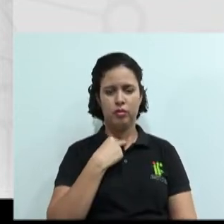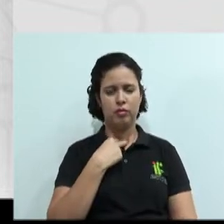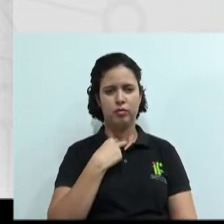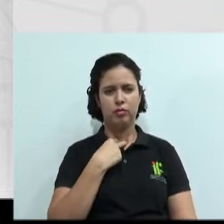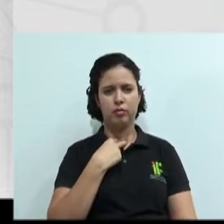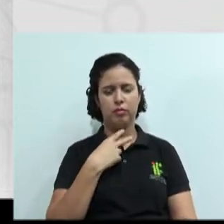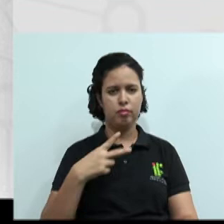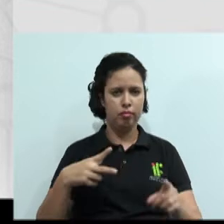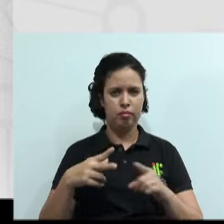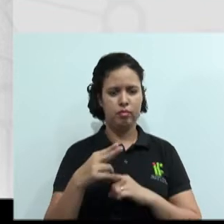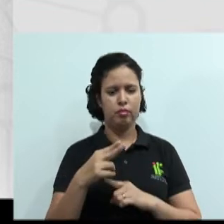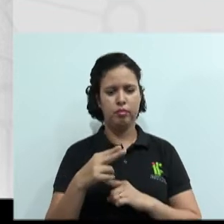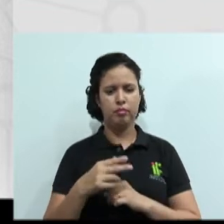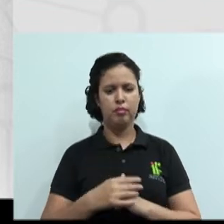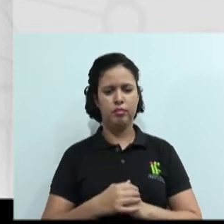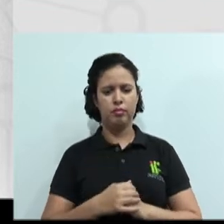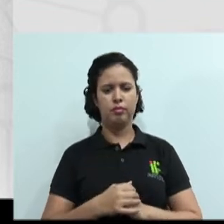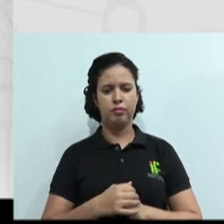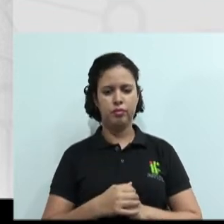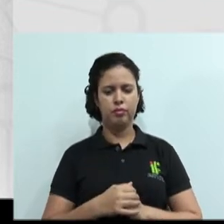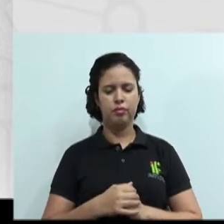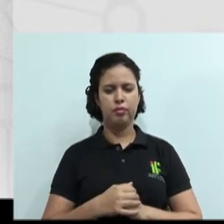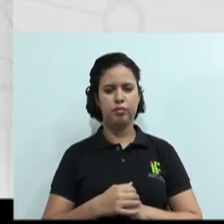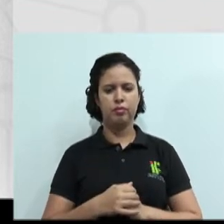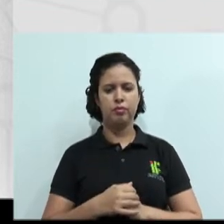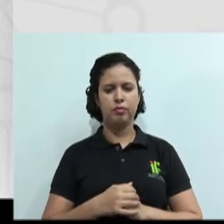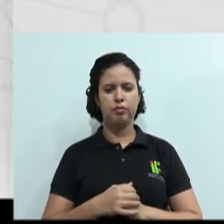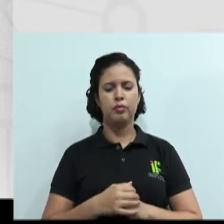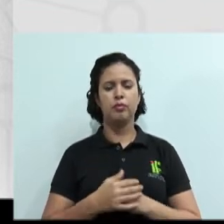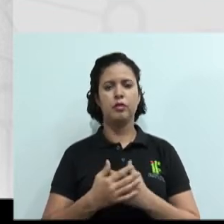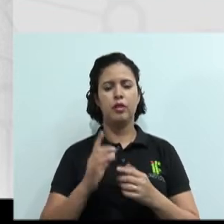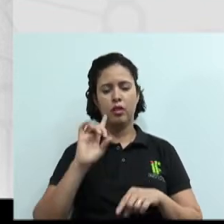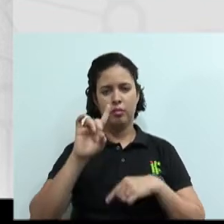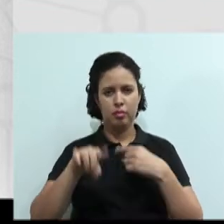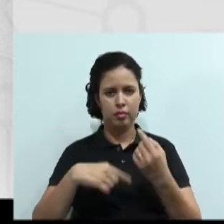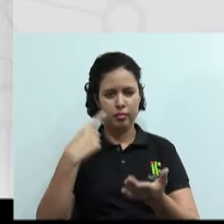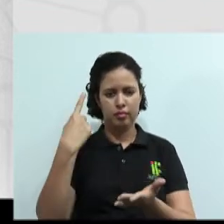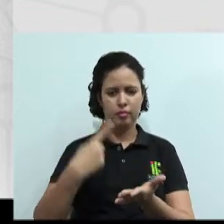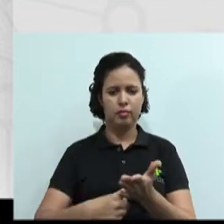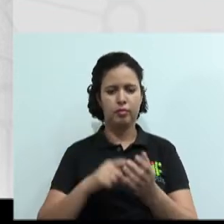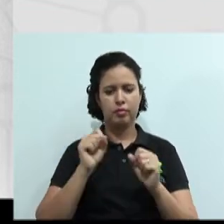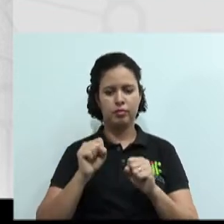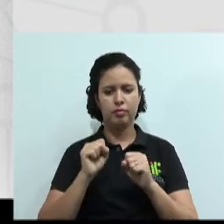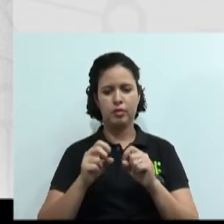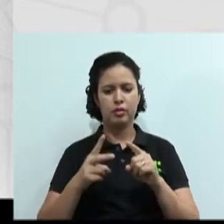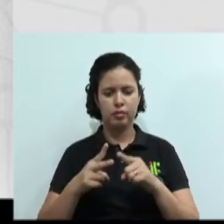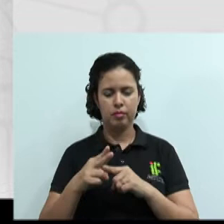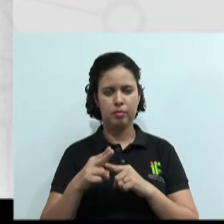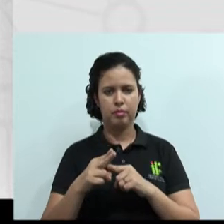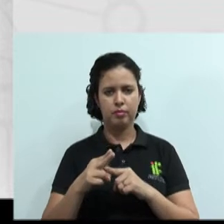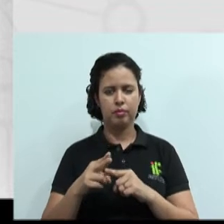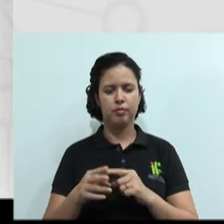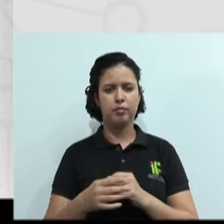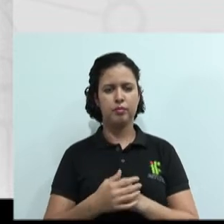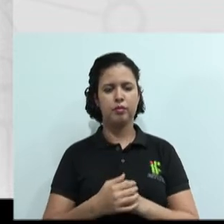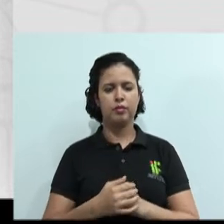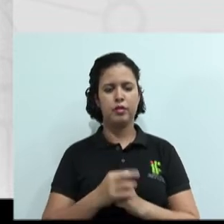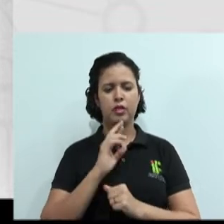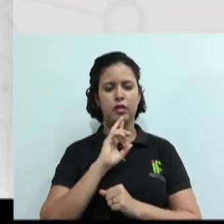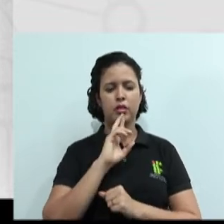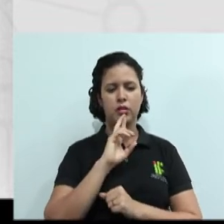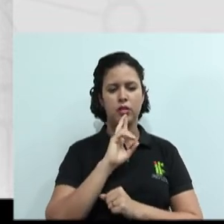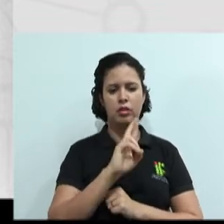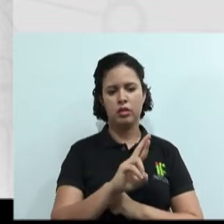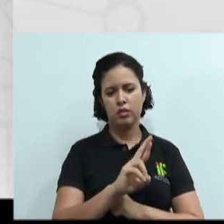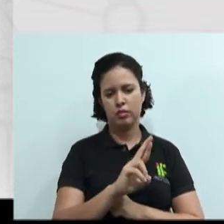Na arbitragem, depois do compromisso, aí pode acontecer essa interrupção. Como é que o resultado aí do